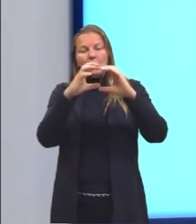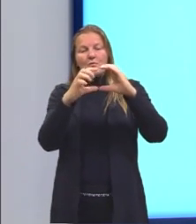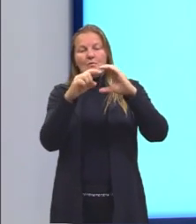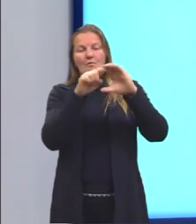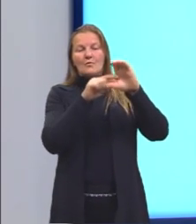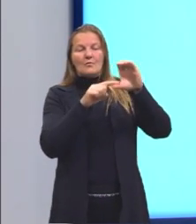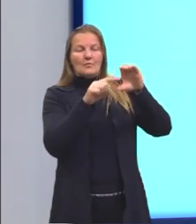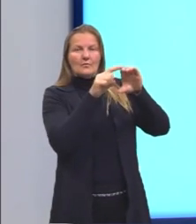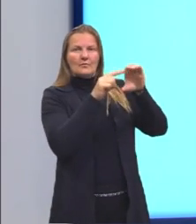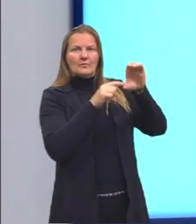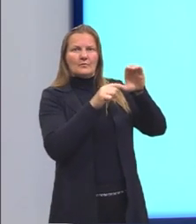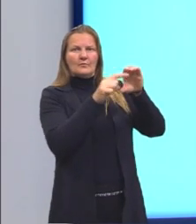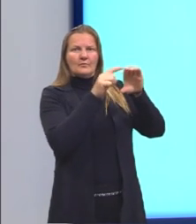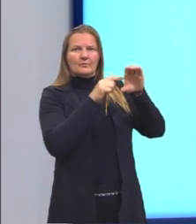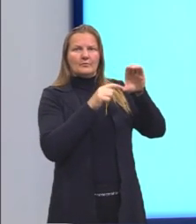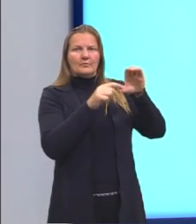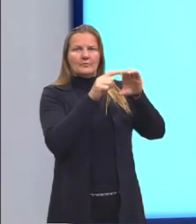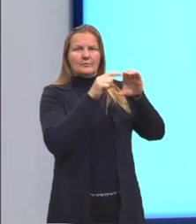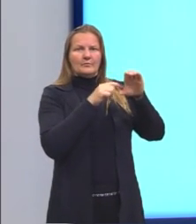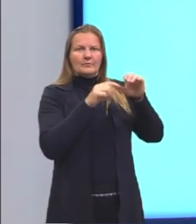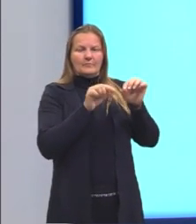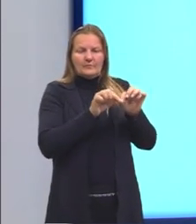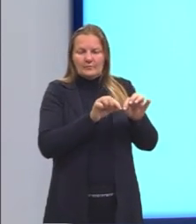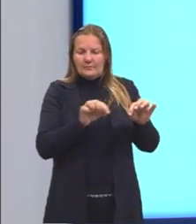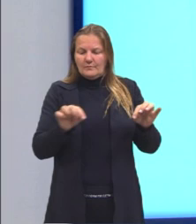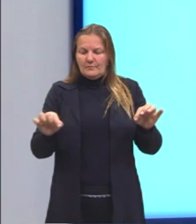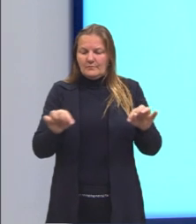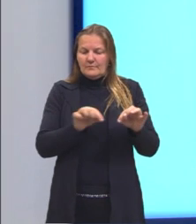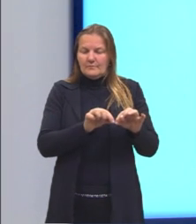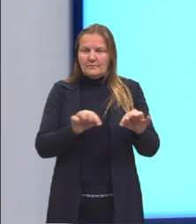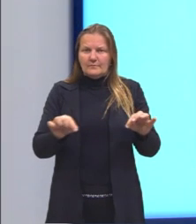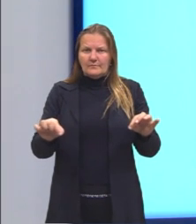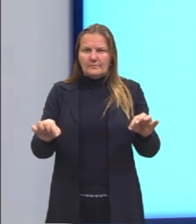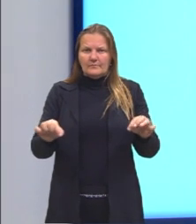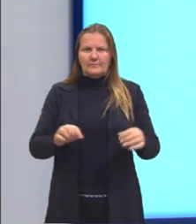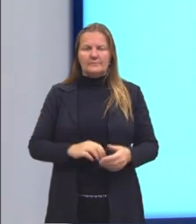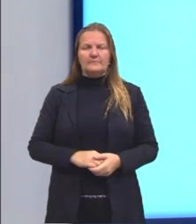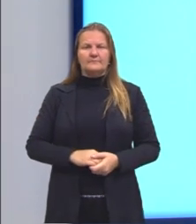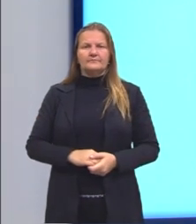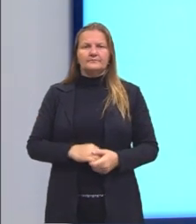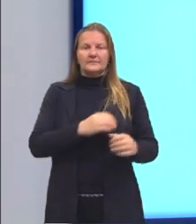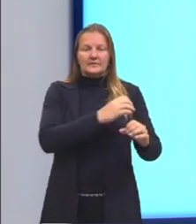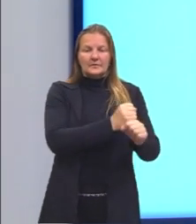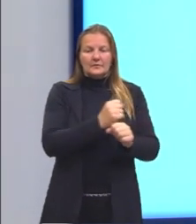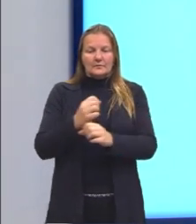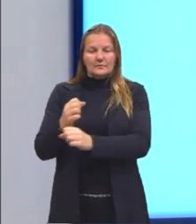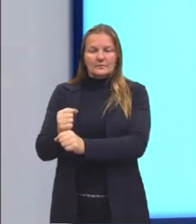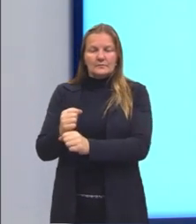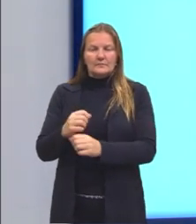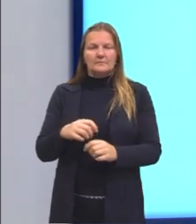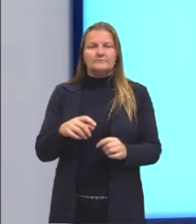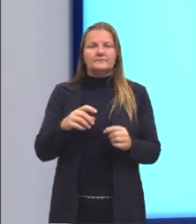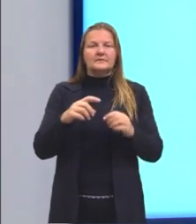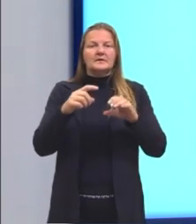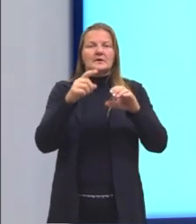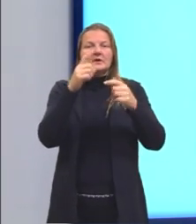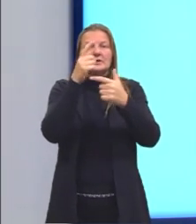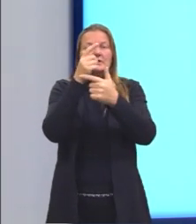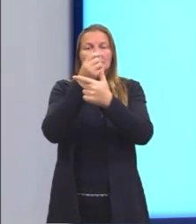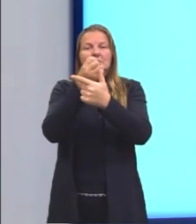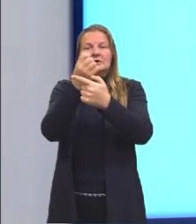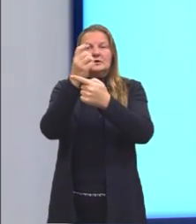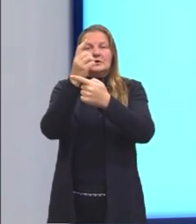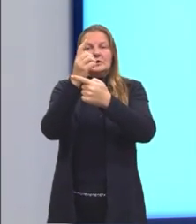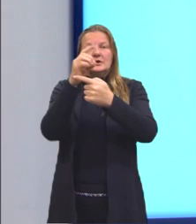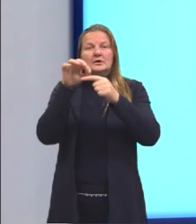né? Ou seja, todo aquele comprimento ou perímetro do pneu. Então, nós temos a distância dividido pelo